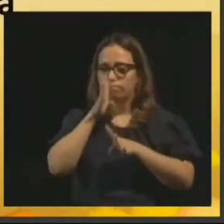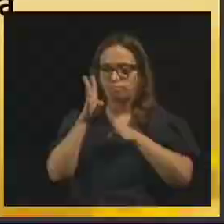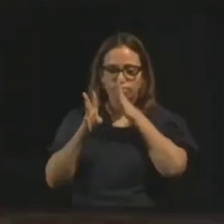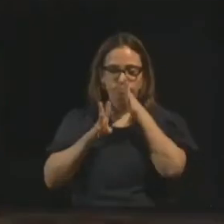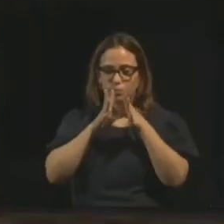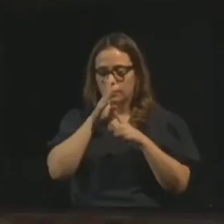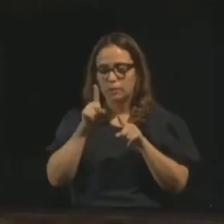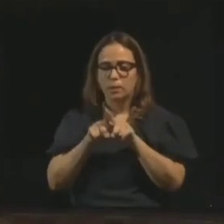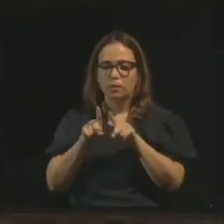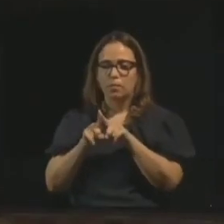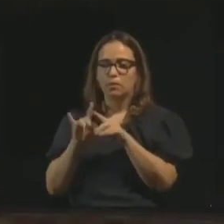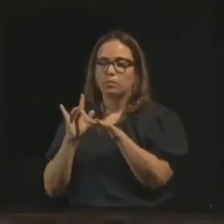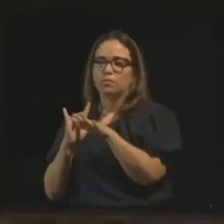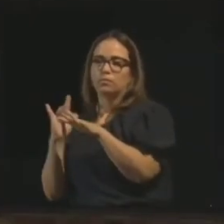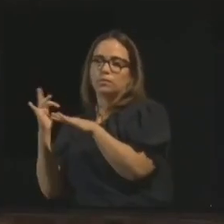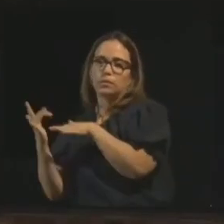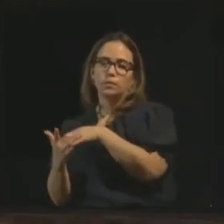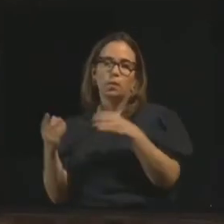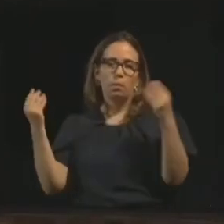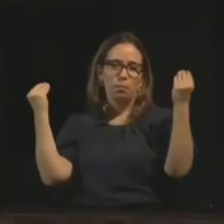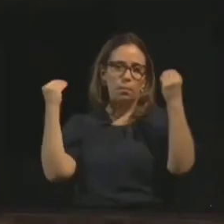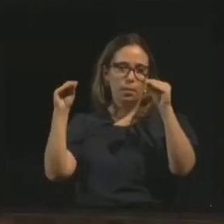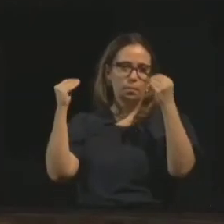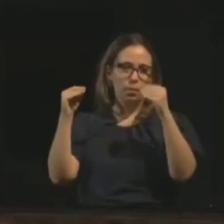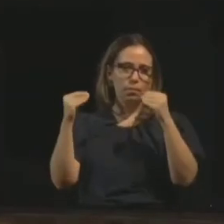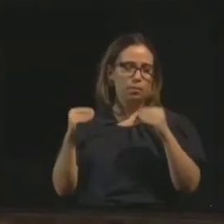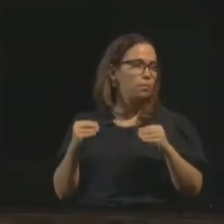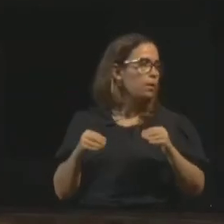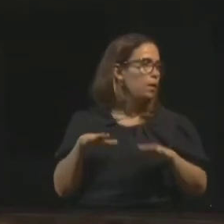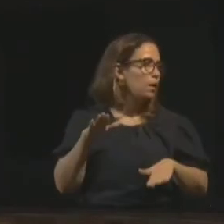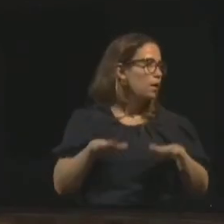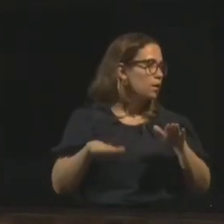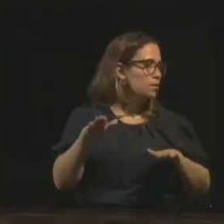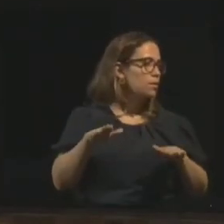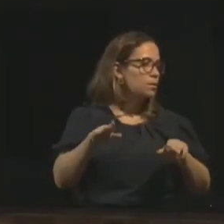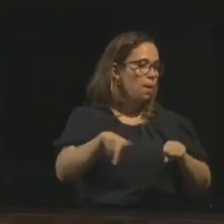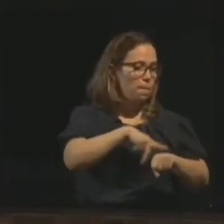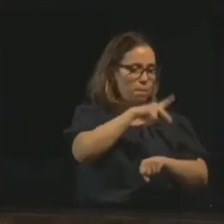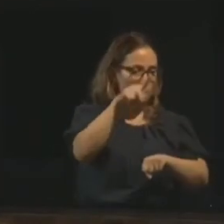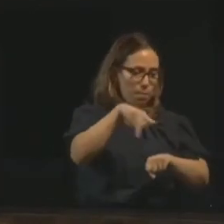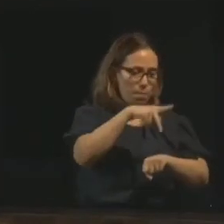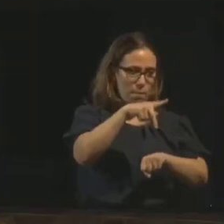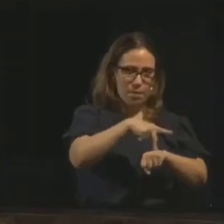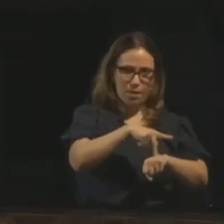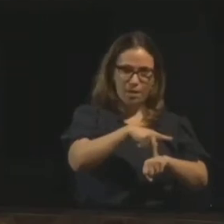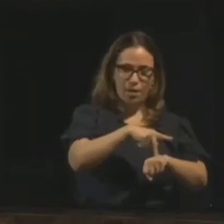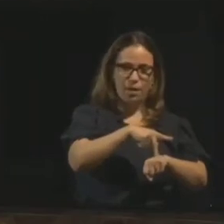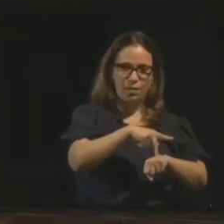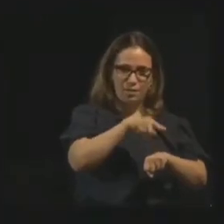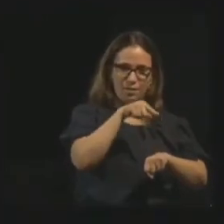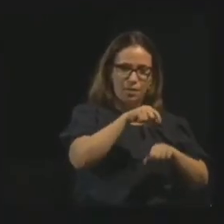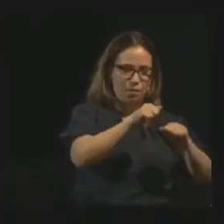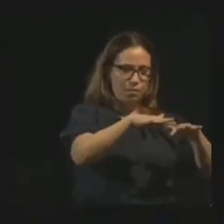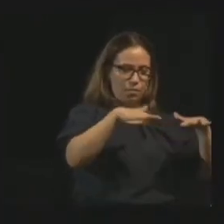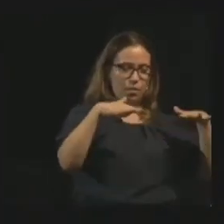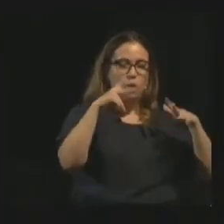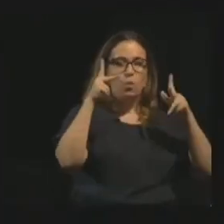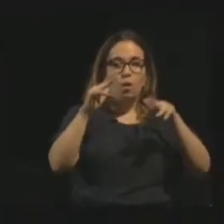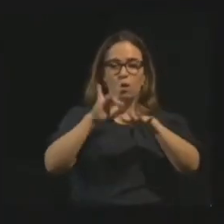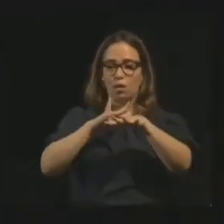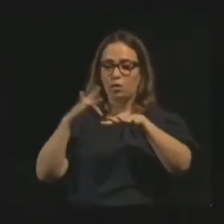utilizamos as redes sociais, estamos falando, às vezes, numa praça pública imensa, e não sabemos onde aquela mensagem irá chegar.